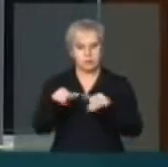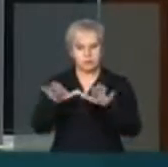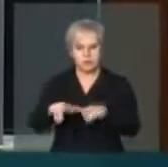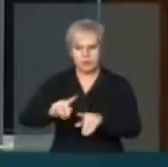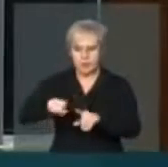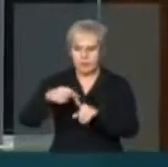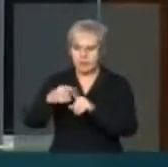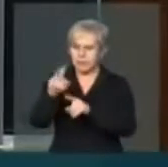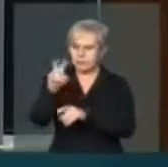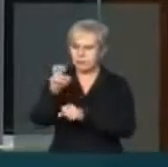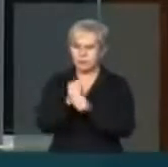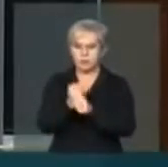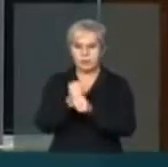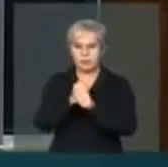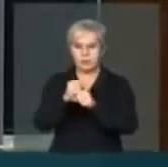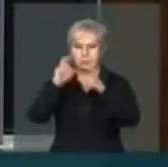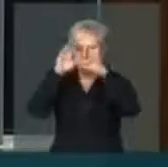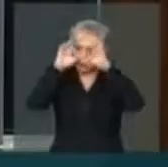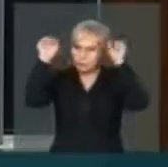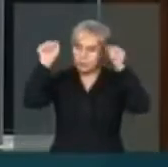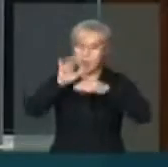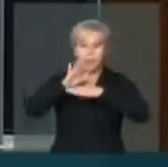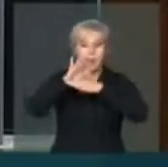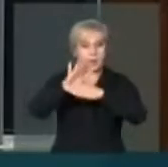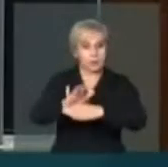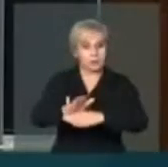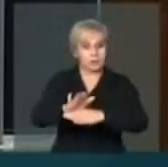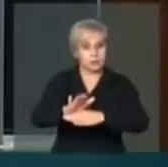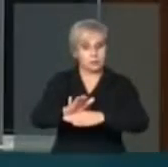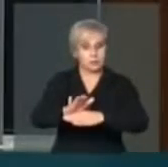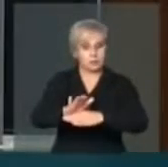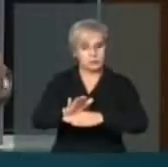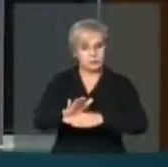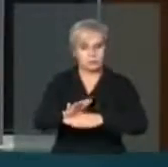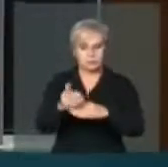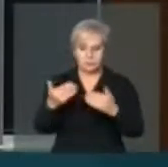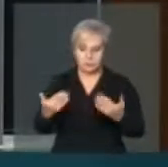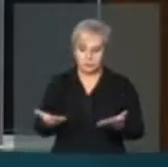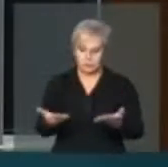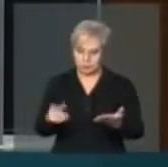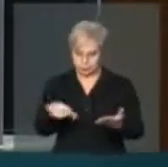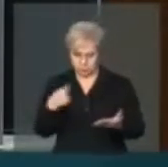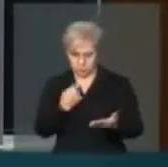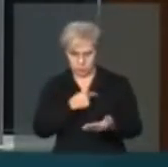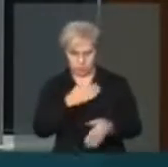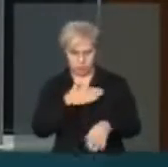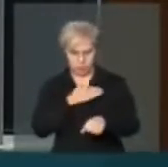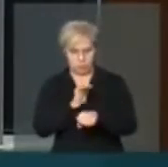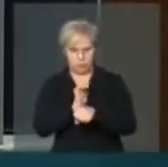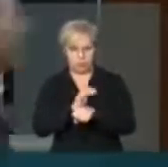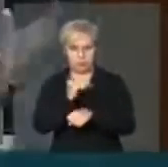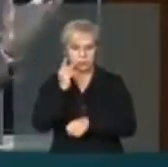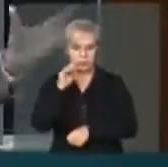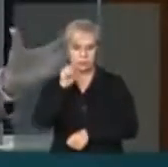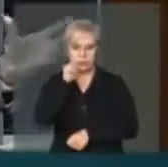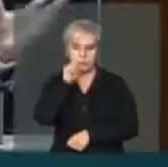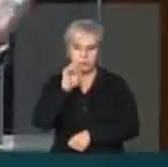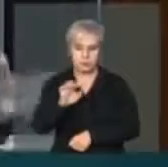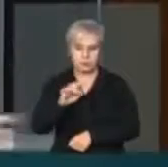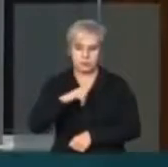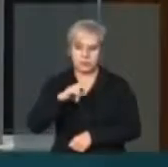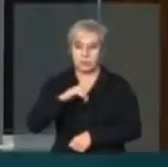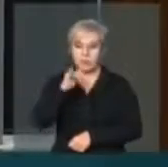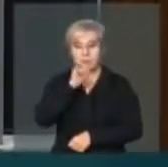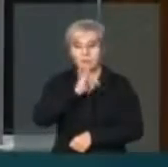por mais cinco anos nos tribunais superiores contribuindo com essa nação. Nós, no meu estado, por exemplo, Sergipe, temos um